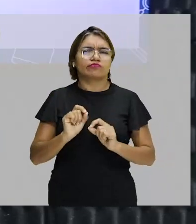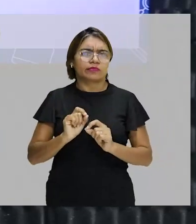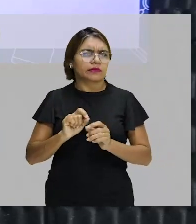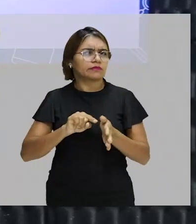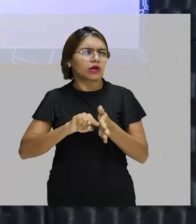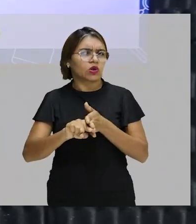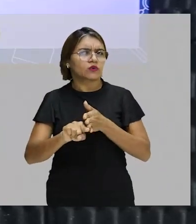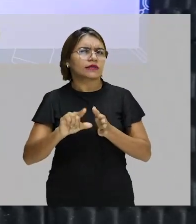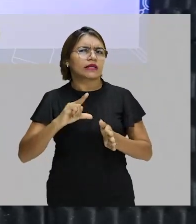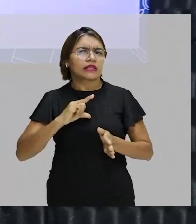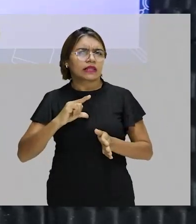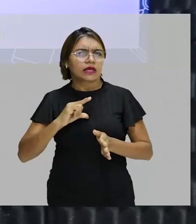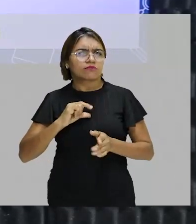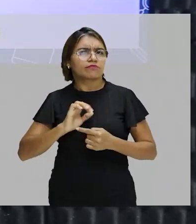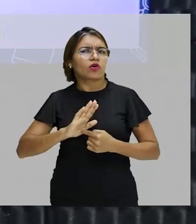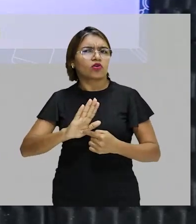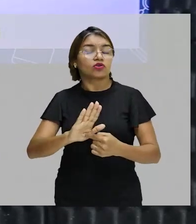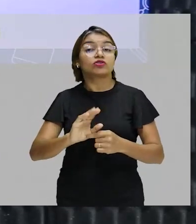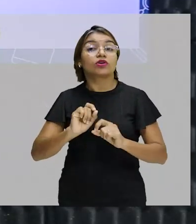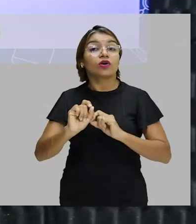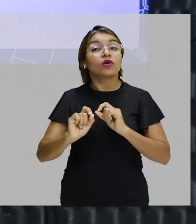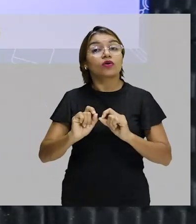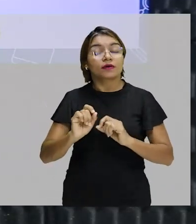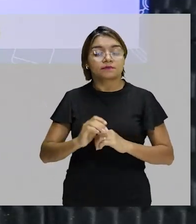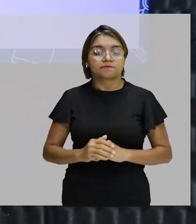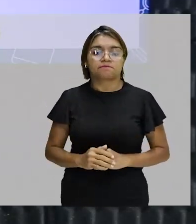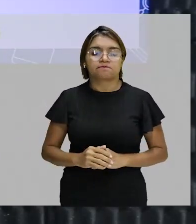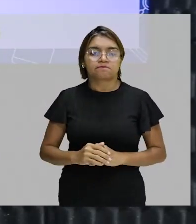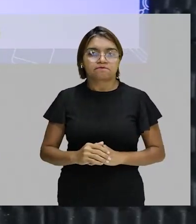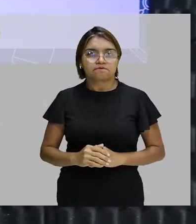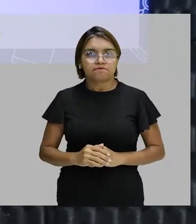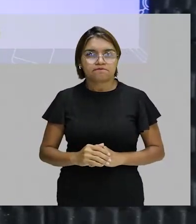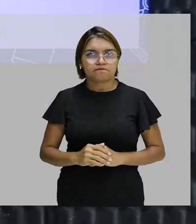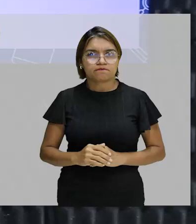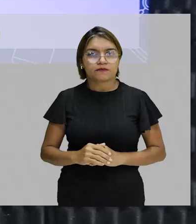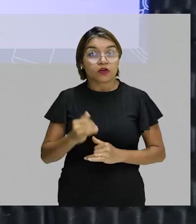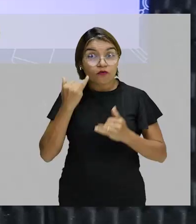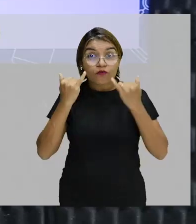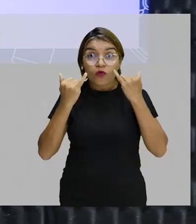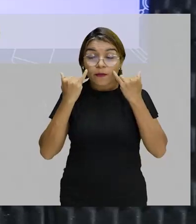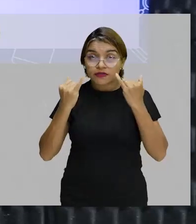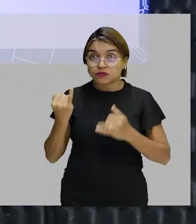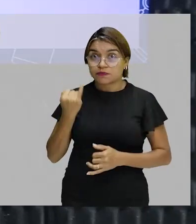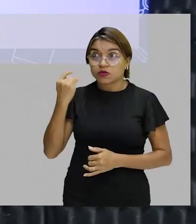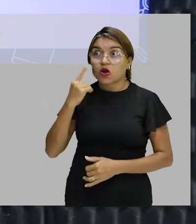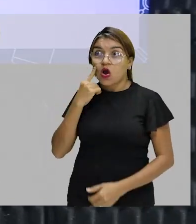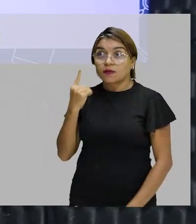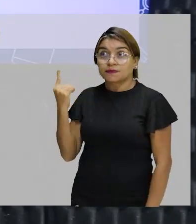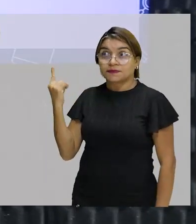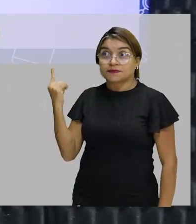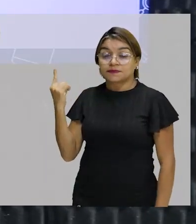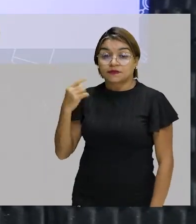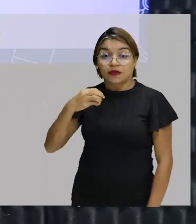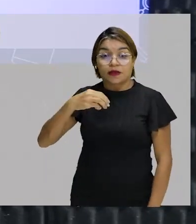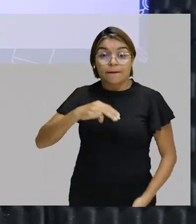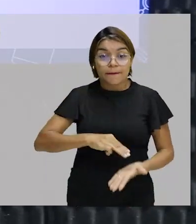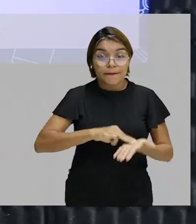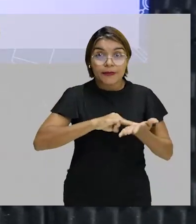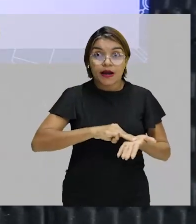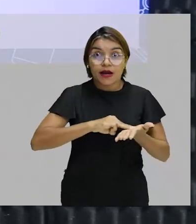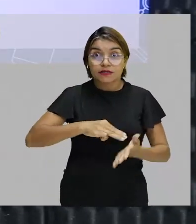fornecer para você, meu querido, essas informações. Quais? A massa molar,